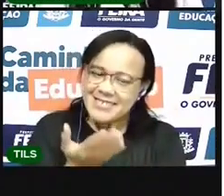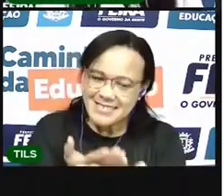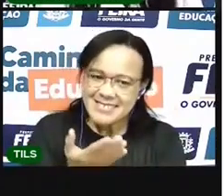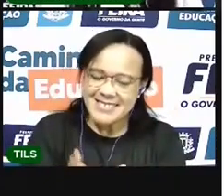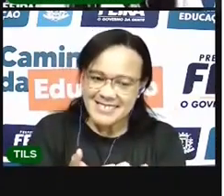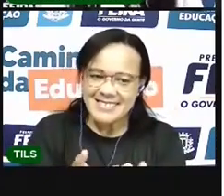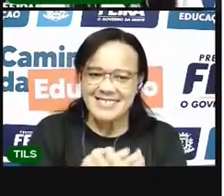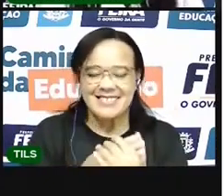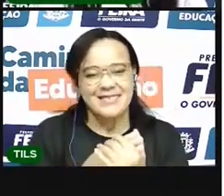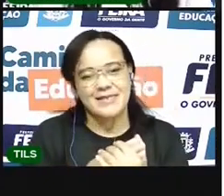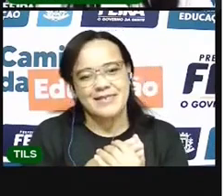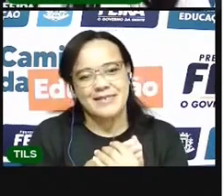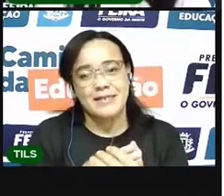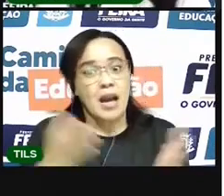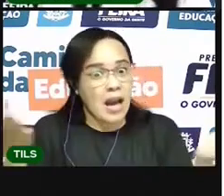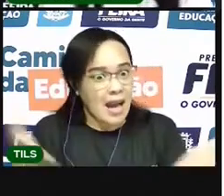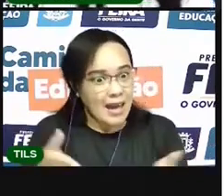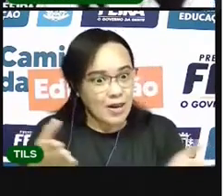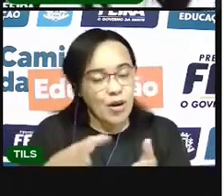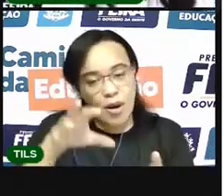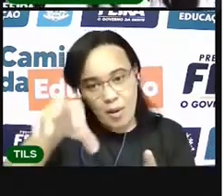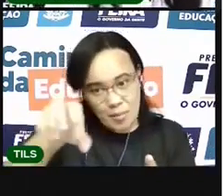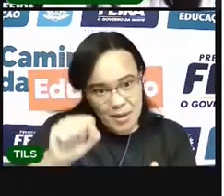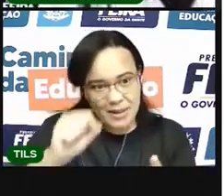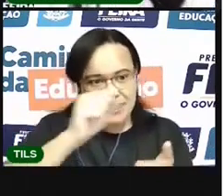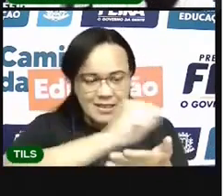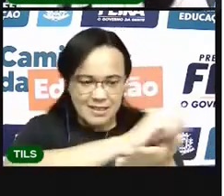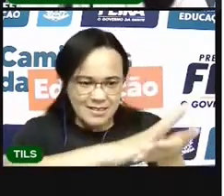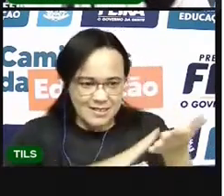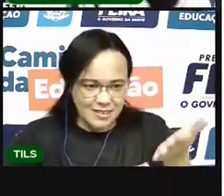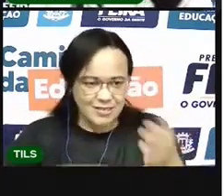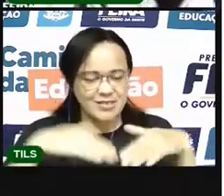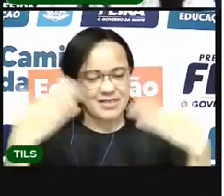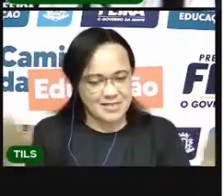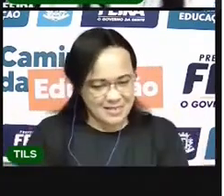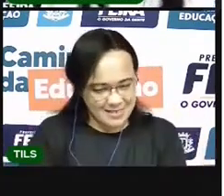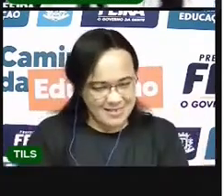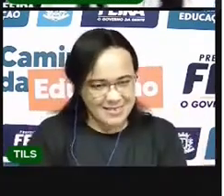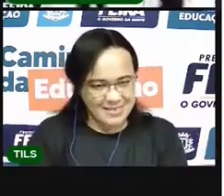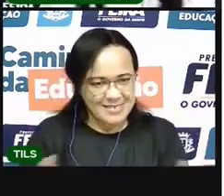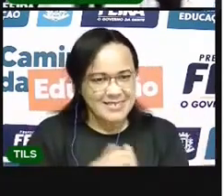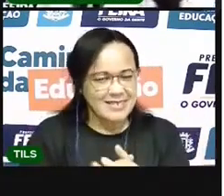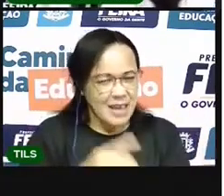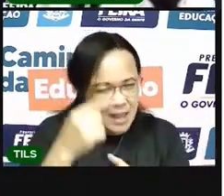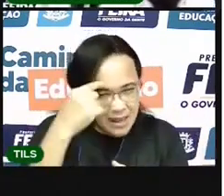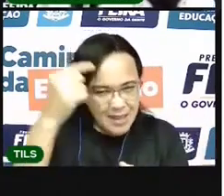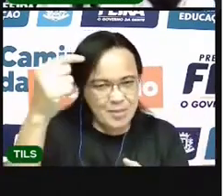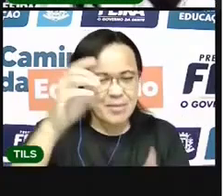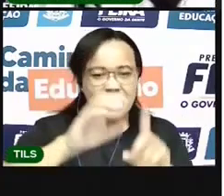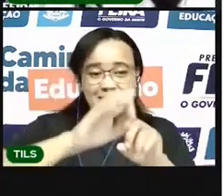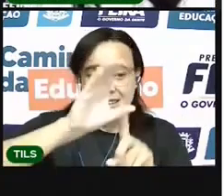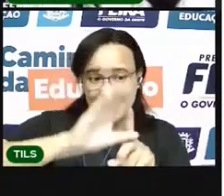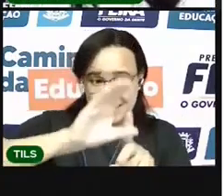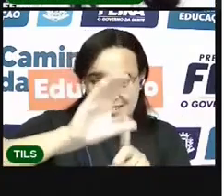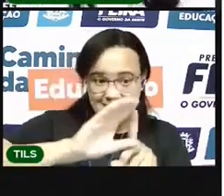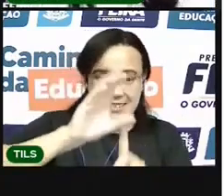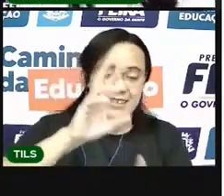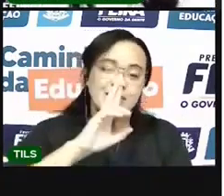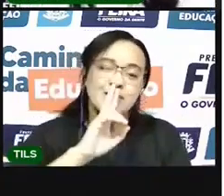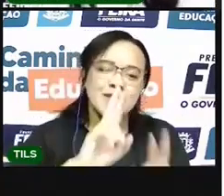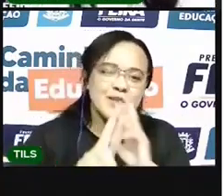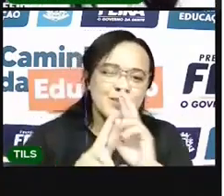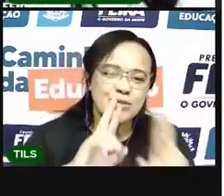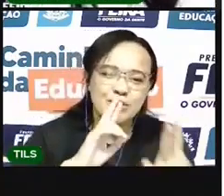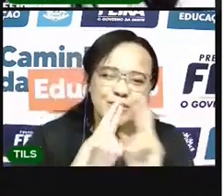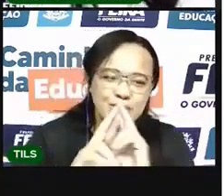pegar a atividade de hoje, né? A atividade do calendário. Pra gente responder juntinho.